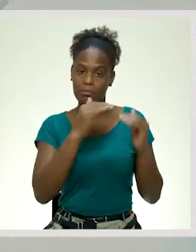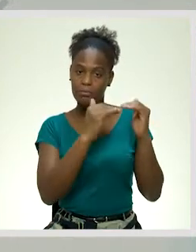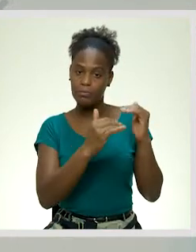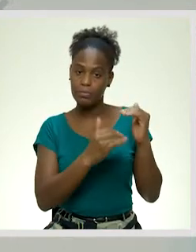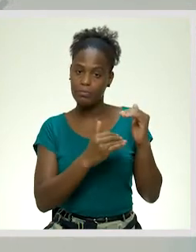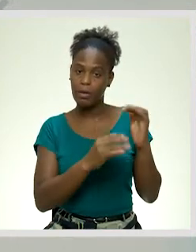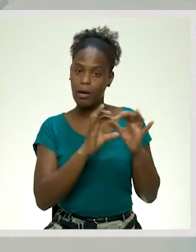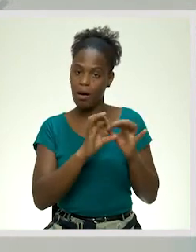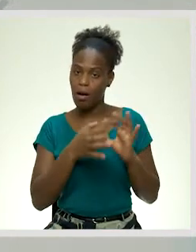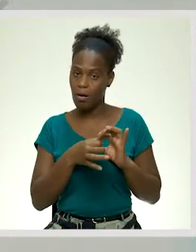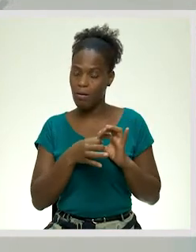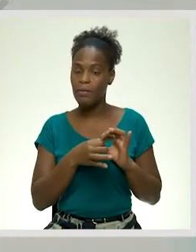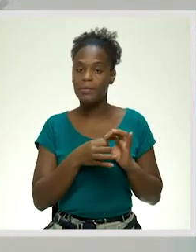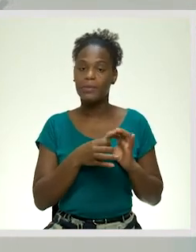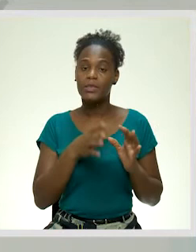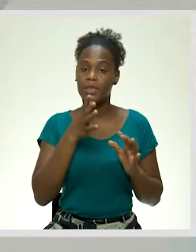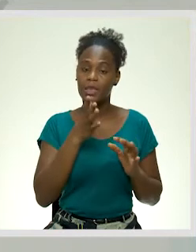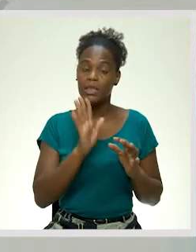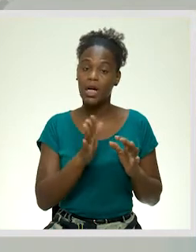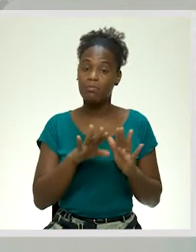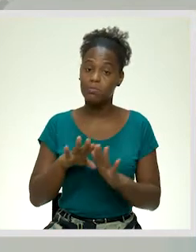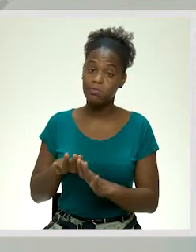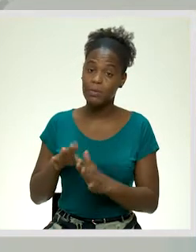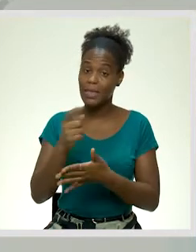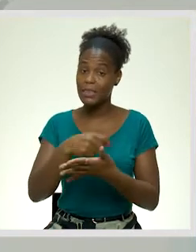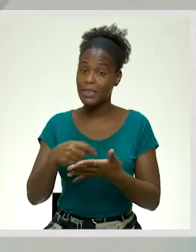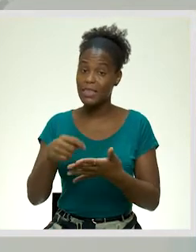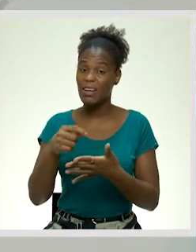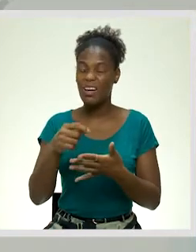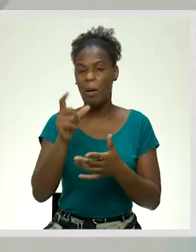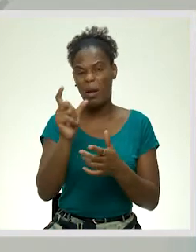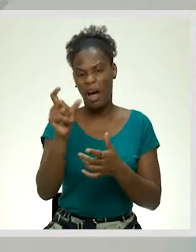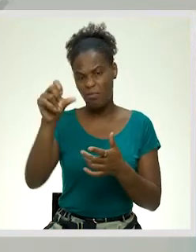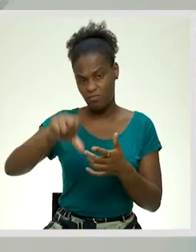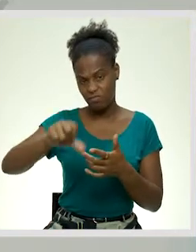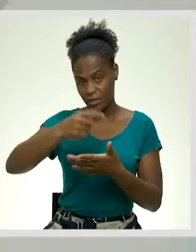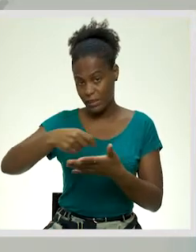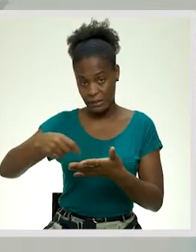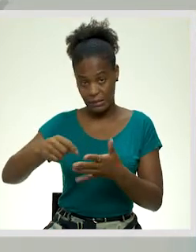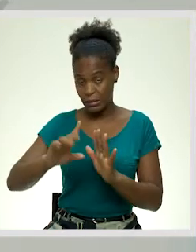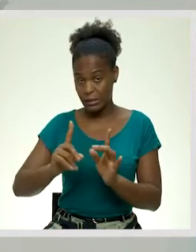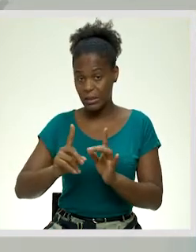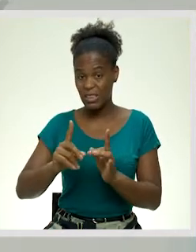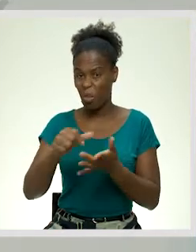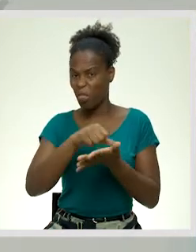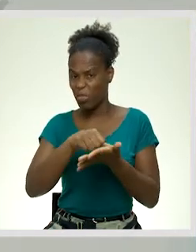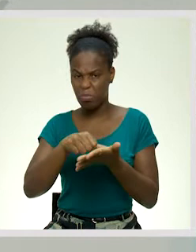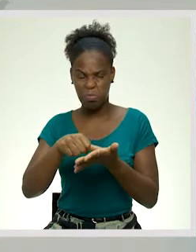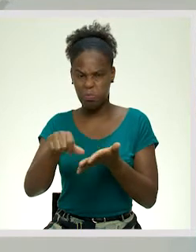lógica, digamos assim, evitar sempre na escrita os erros ortográficos, rasuras,